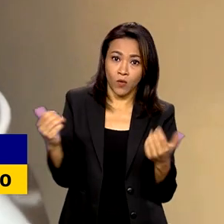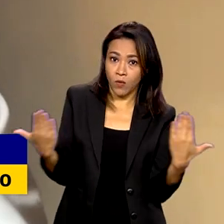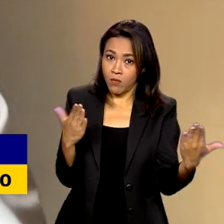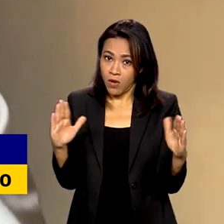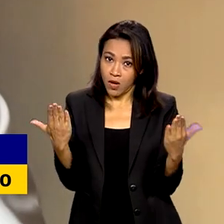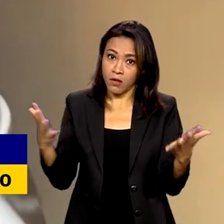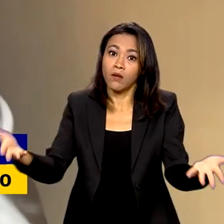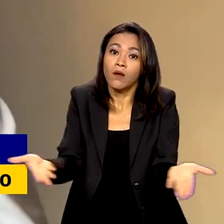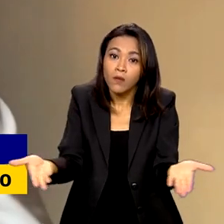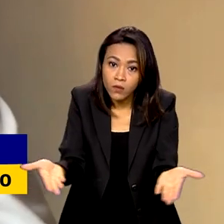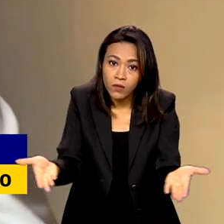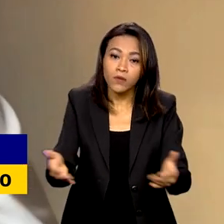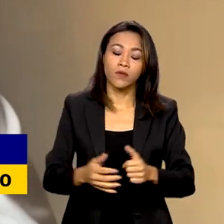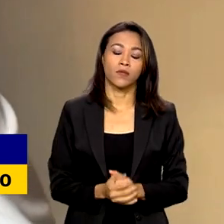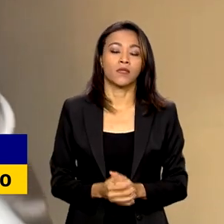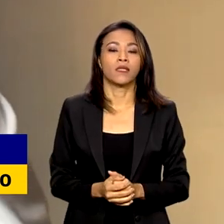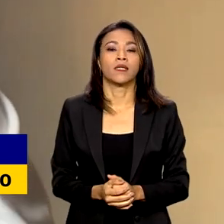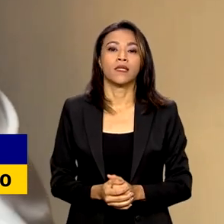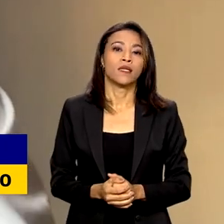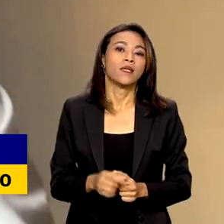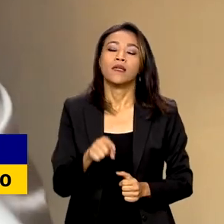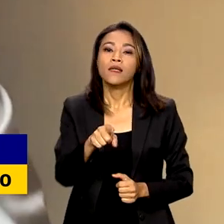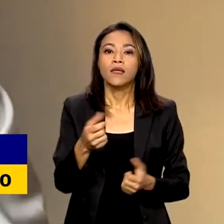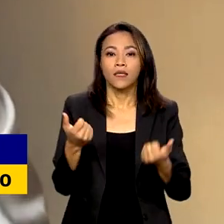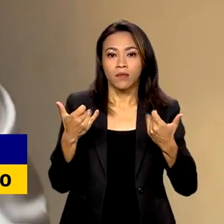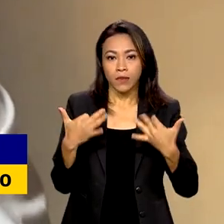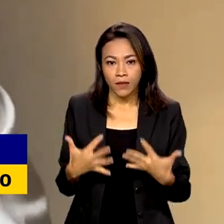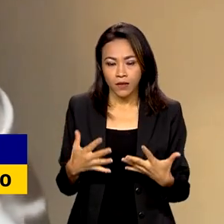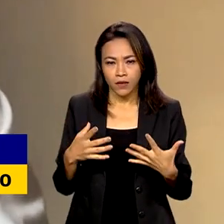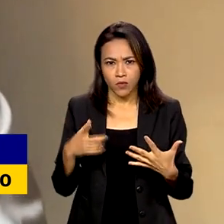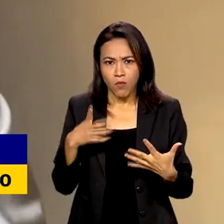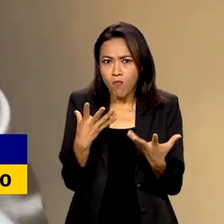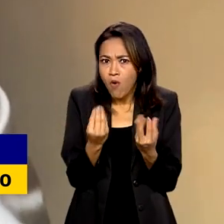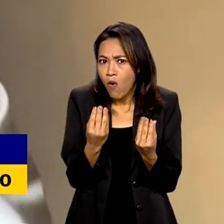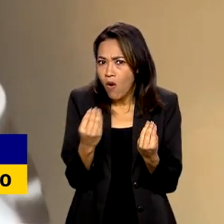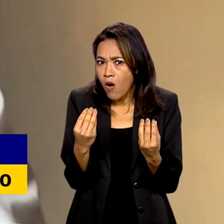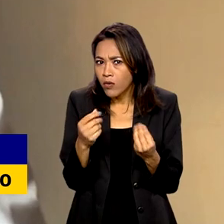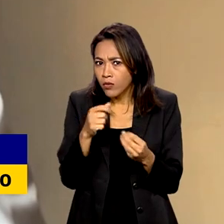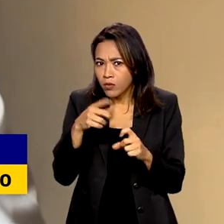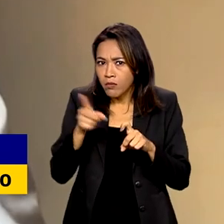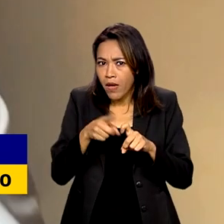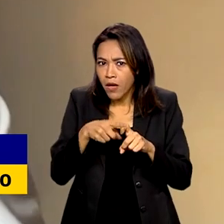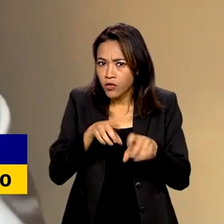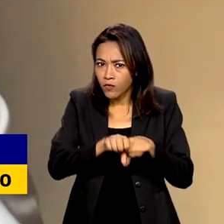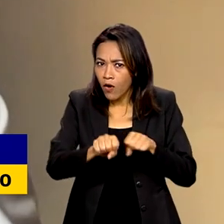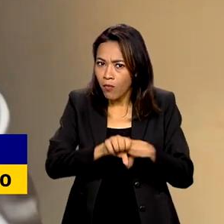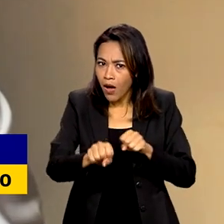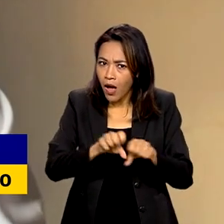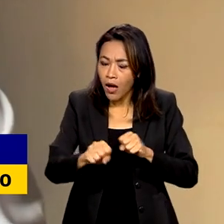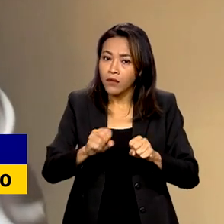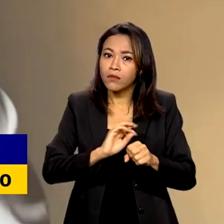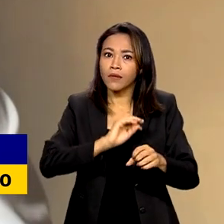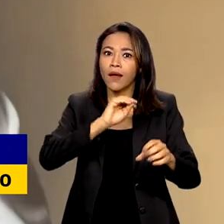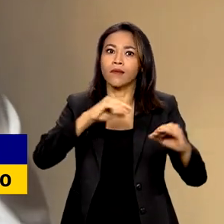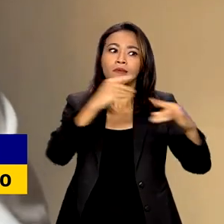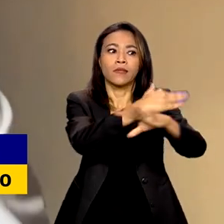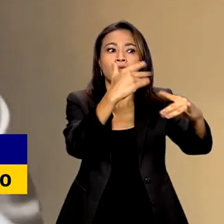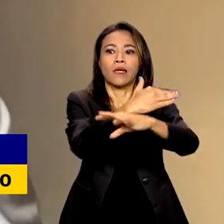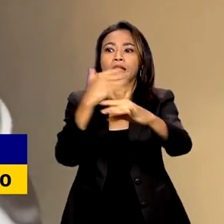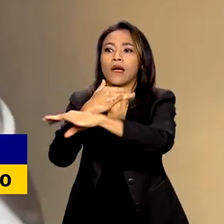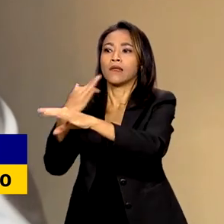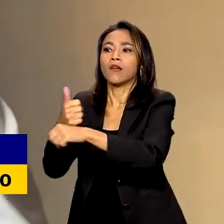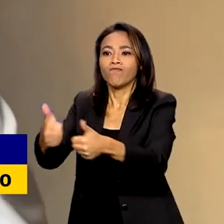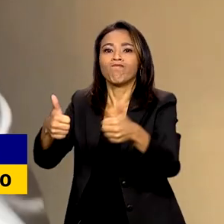No entanto, apesar de ser aumentado e concentrado muito o número de médicos nos grandes centros e nas cidades médias, o Brasil